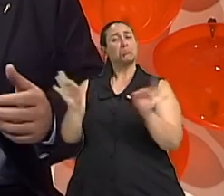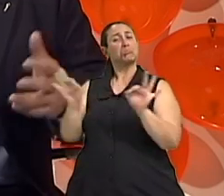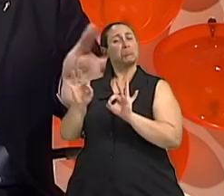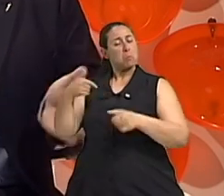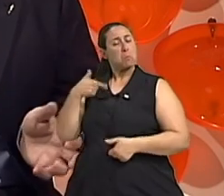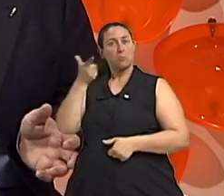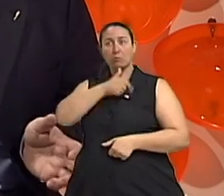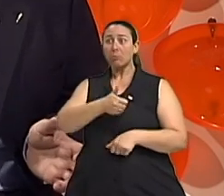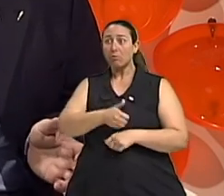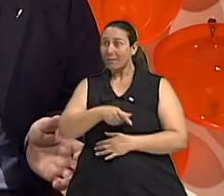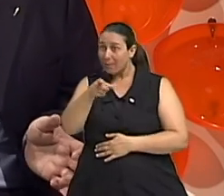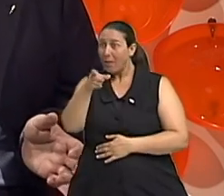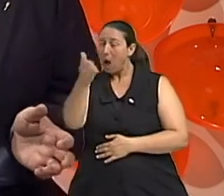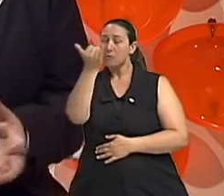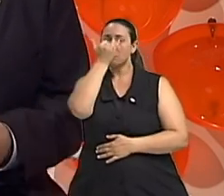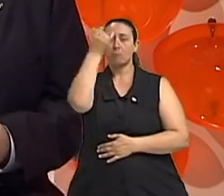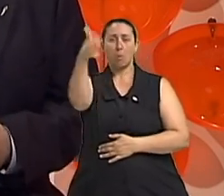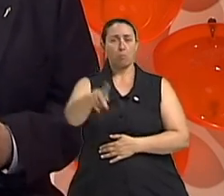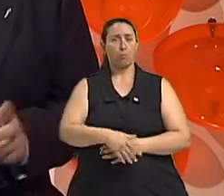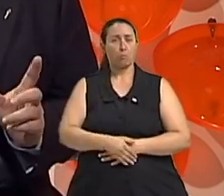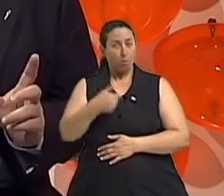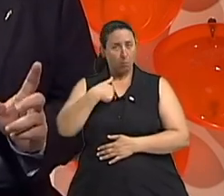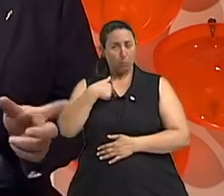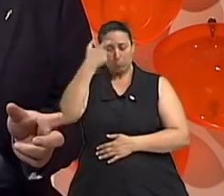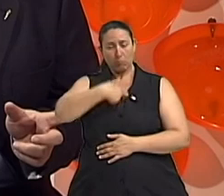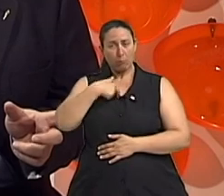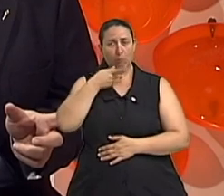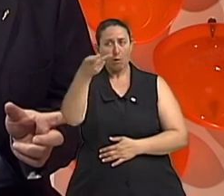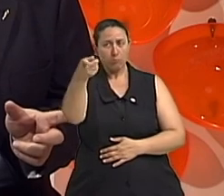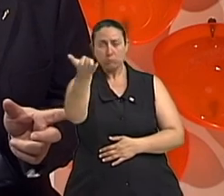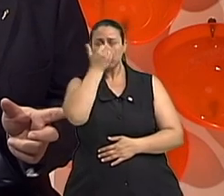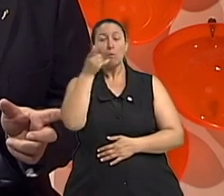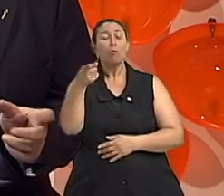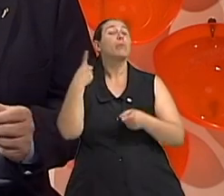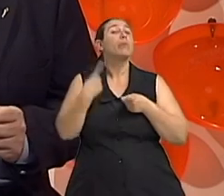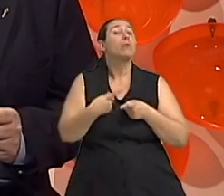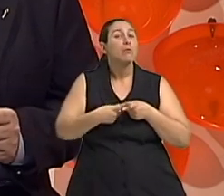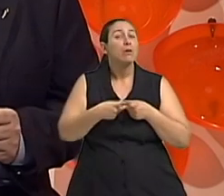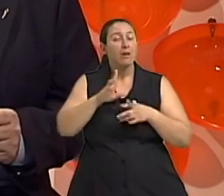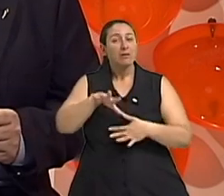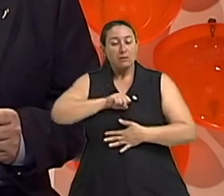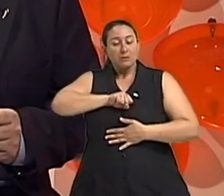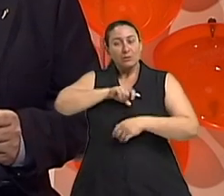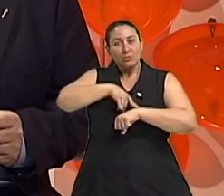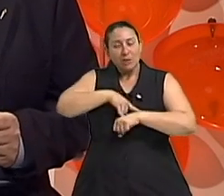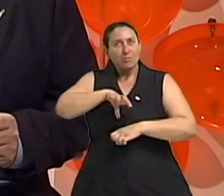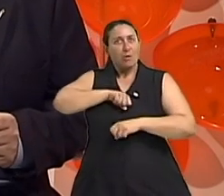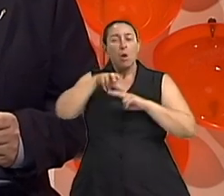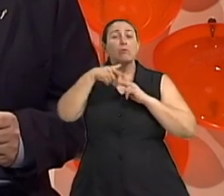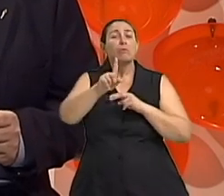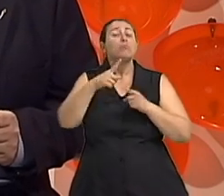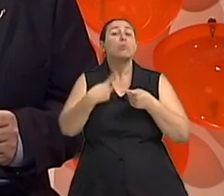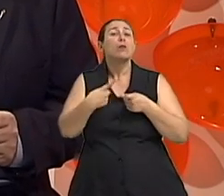respondo, azar seu, porque para incontinência urinária nem tanto, mas é causa